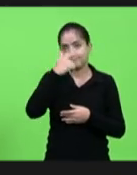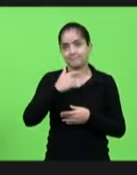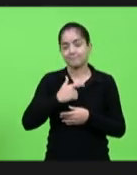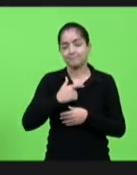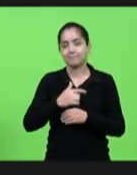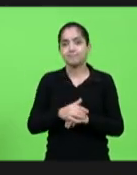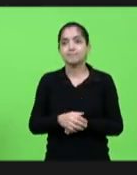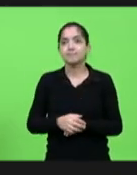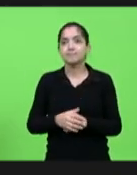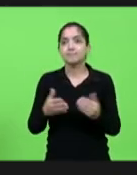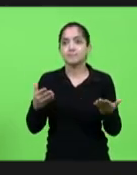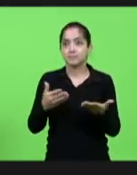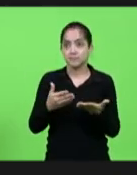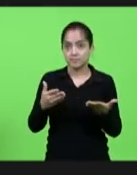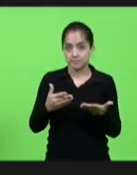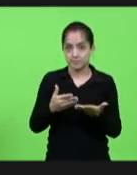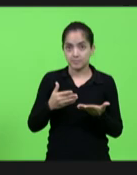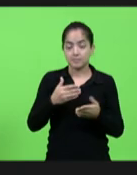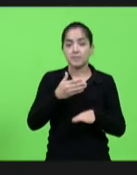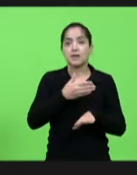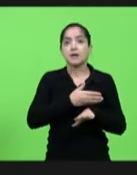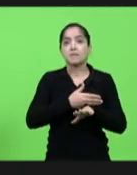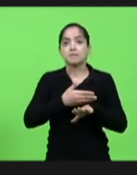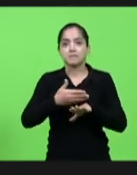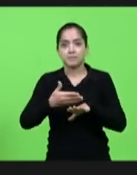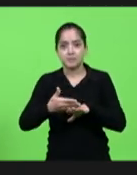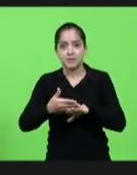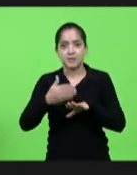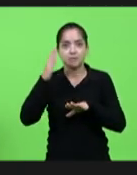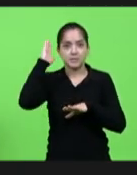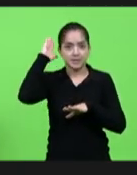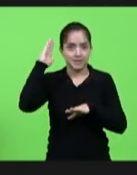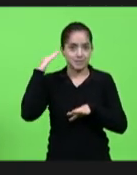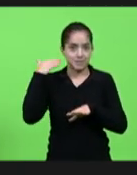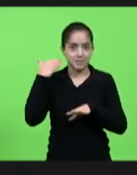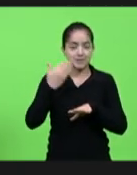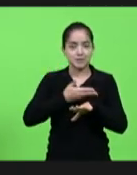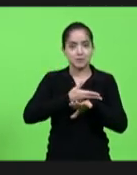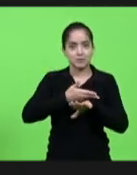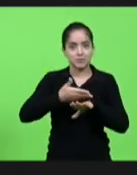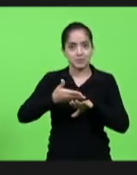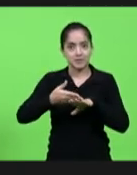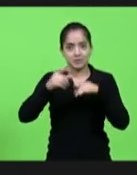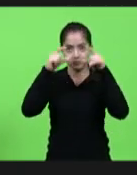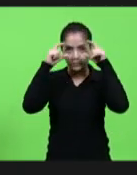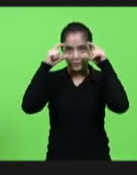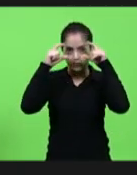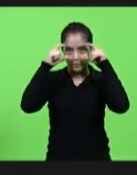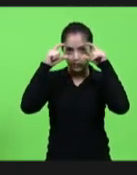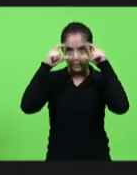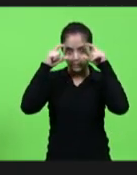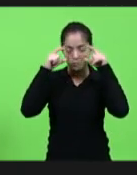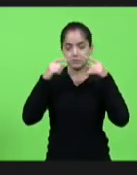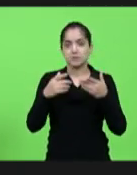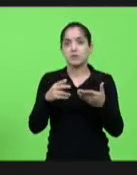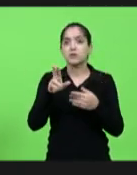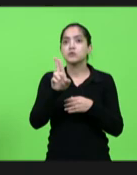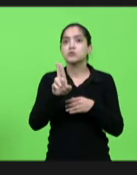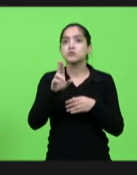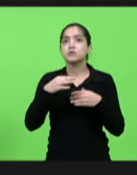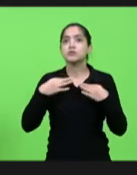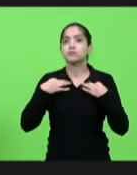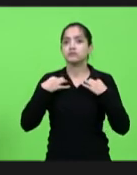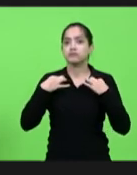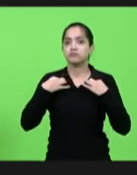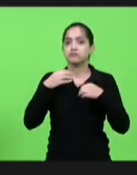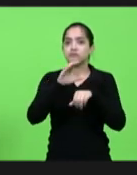então eu sou uma mulher branca de cabelos brancos de óculos estou usando uma blusa